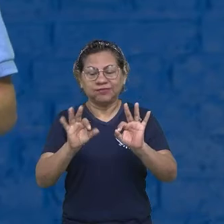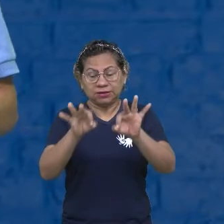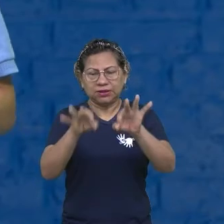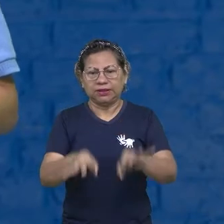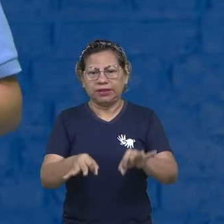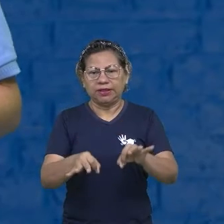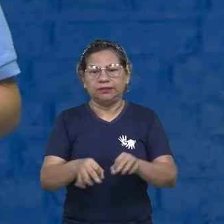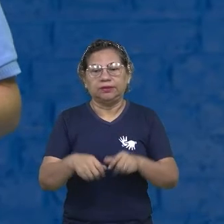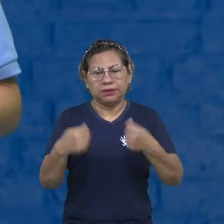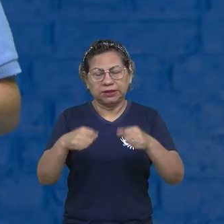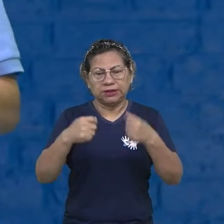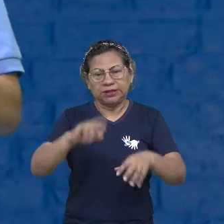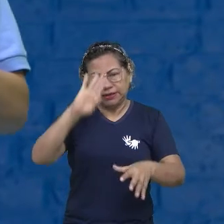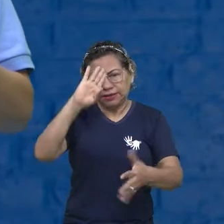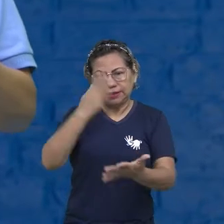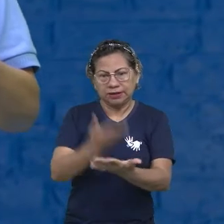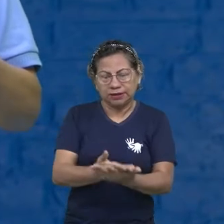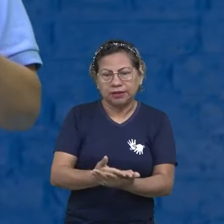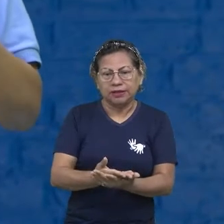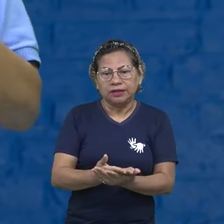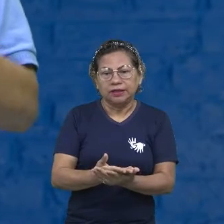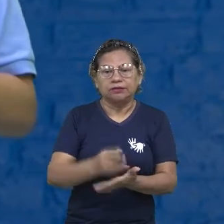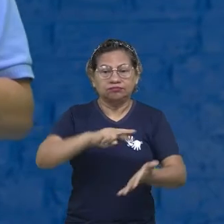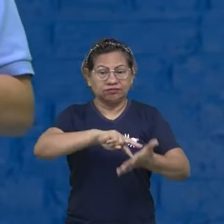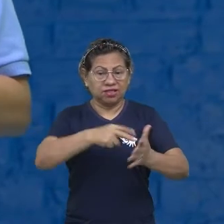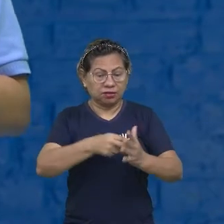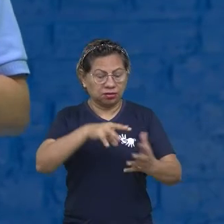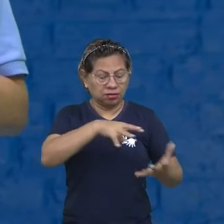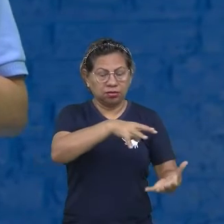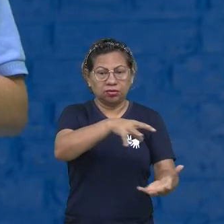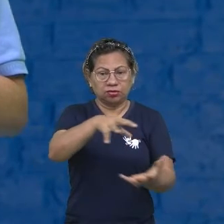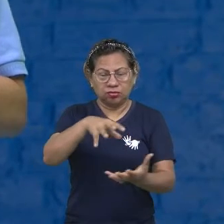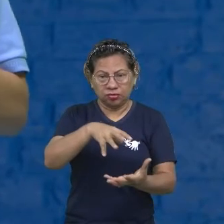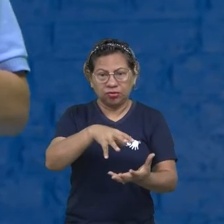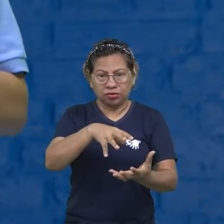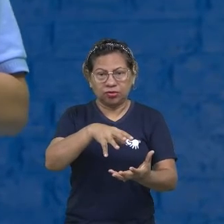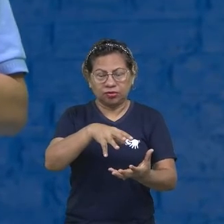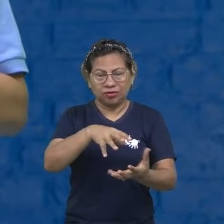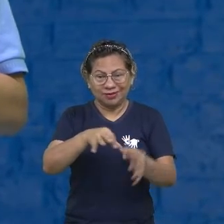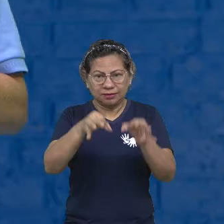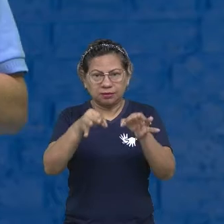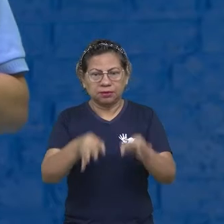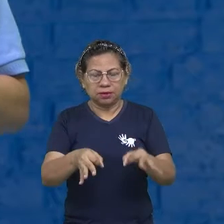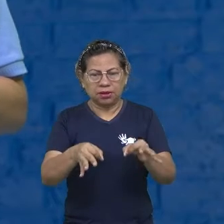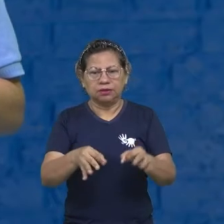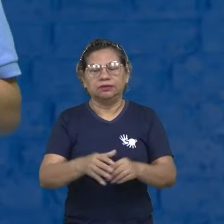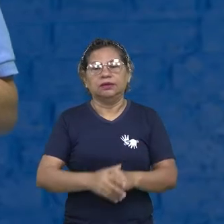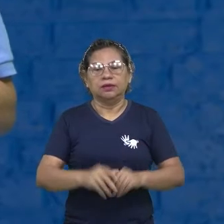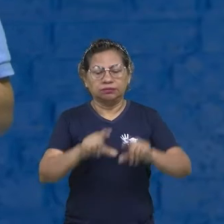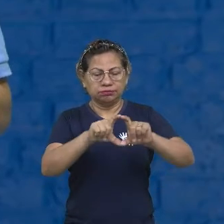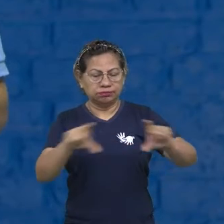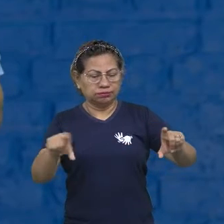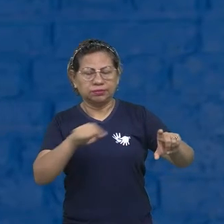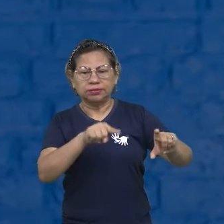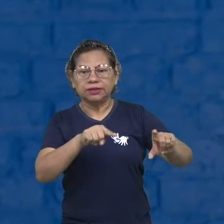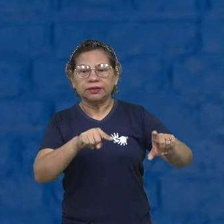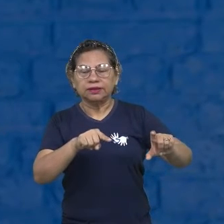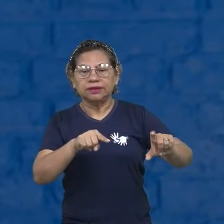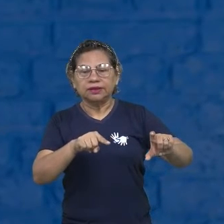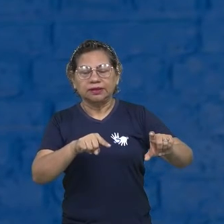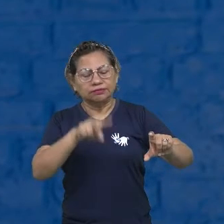acreditar. Então, esse mundo sólido. Tem uma frase que eu acho muito interessante dele também, que ele fala assim, não devemos criar